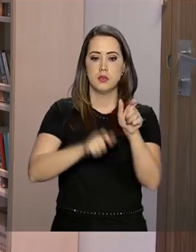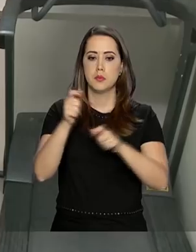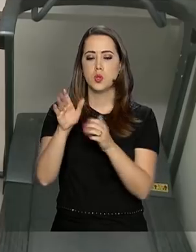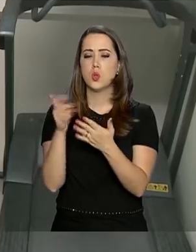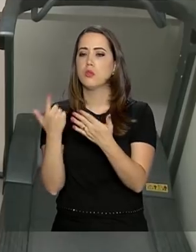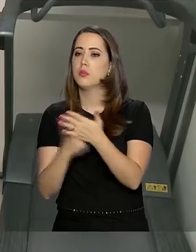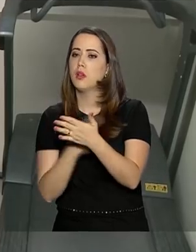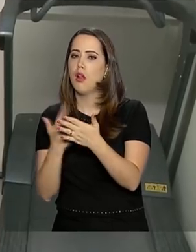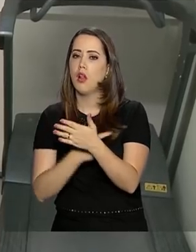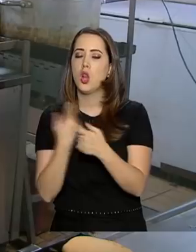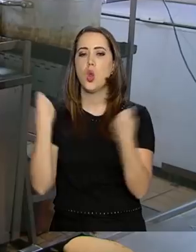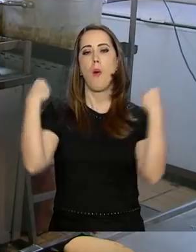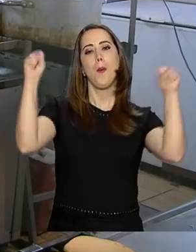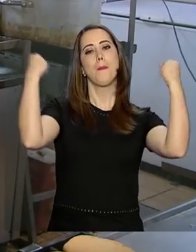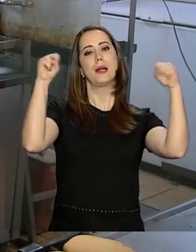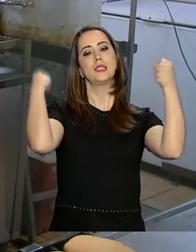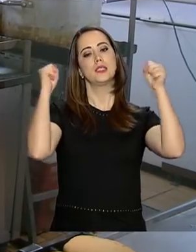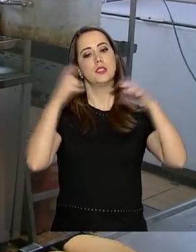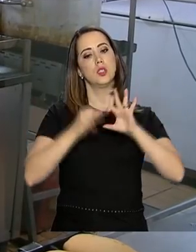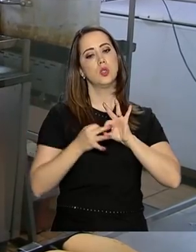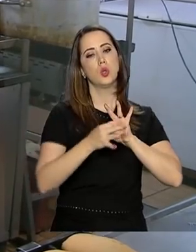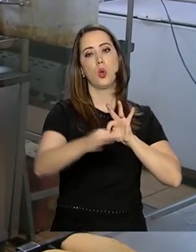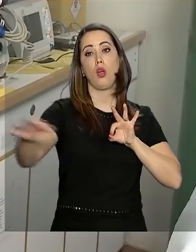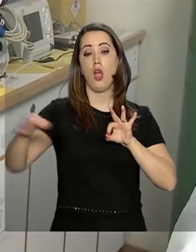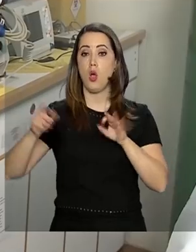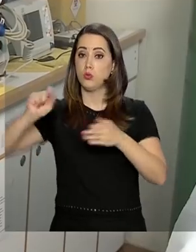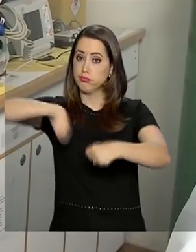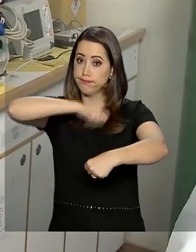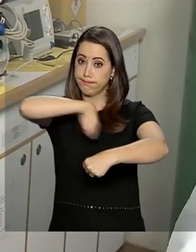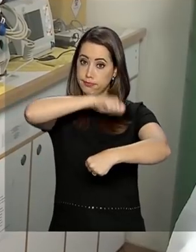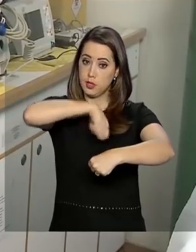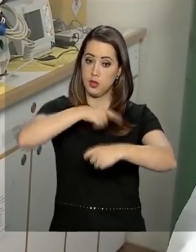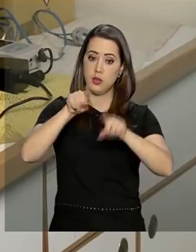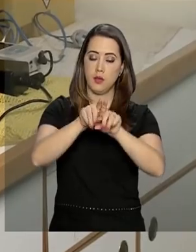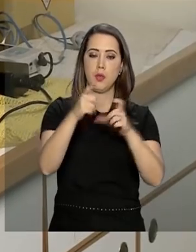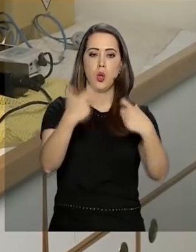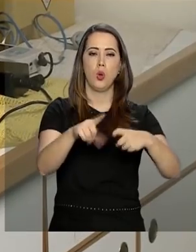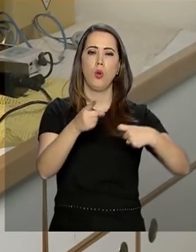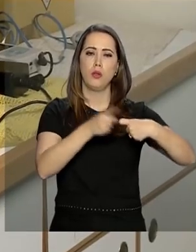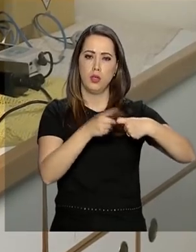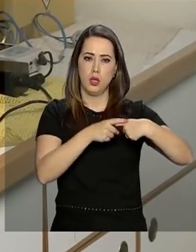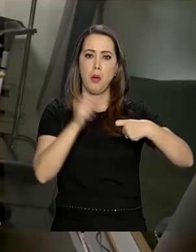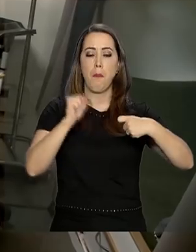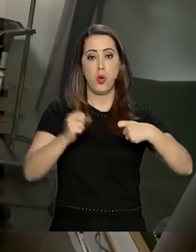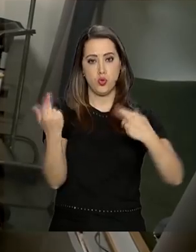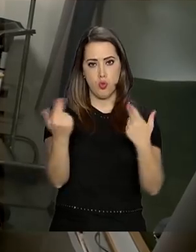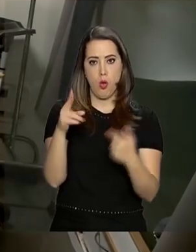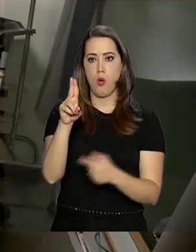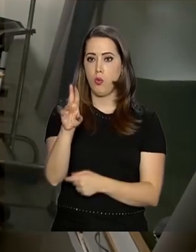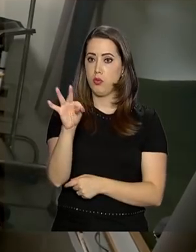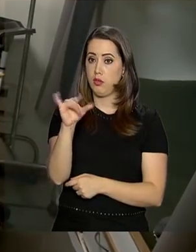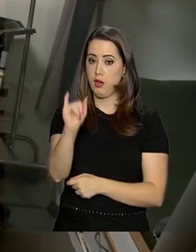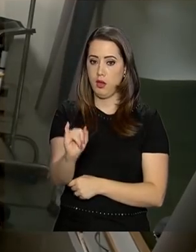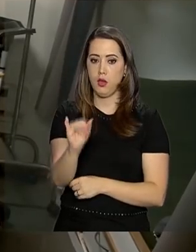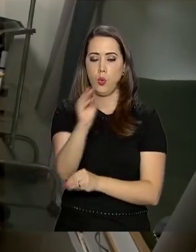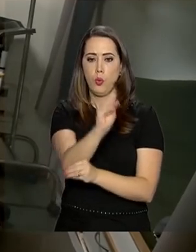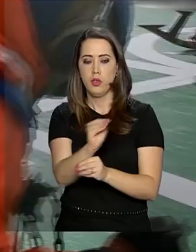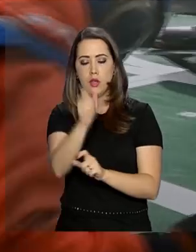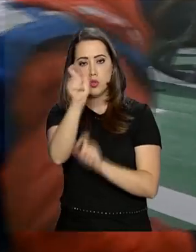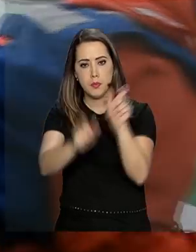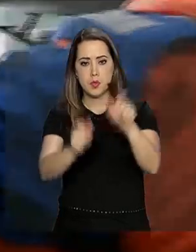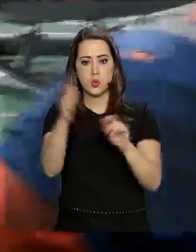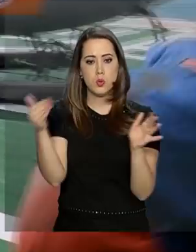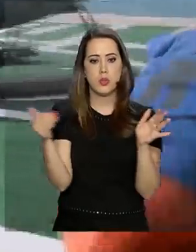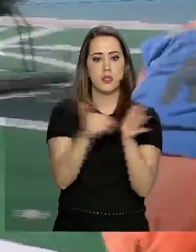biblioteca, academia, uma ampla cozinha e uma enfermaria com estrutura de UTI capaz de estabilizar uma pessoa